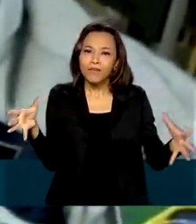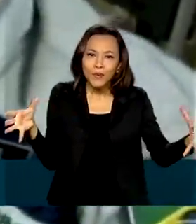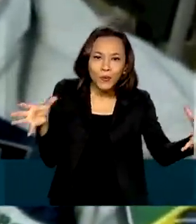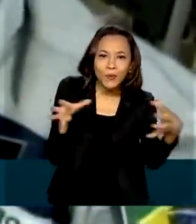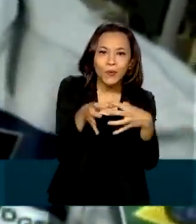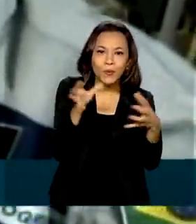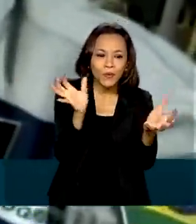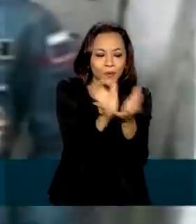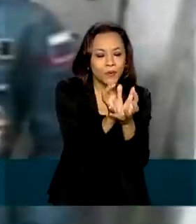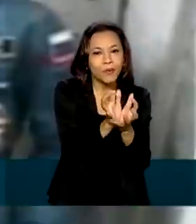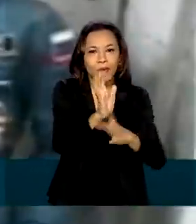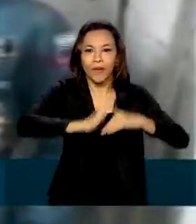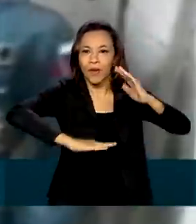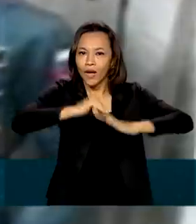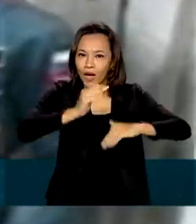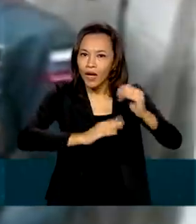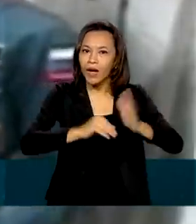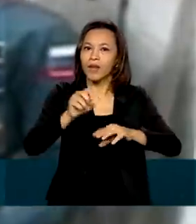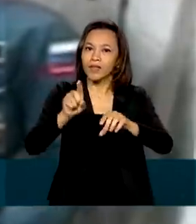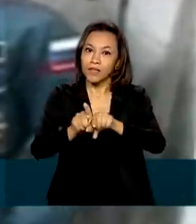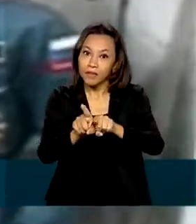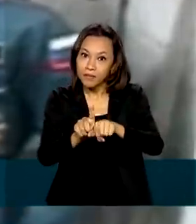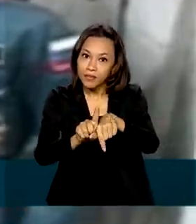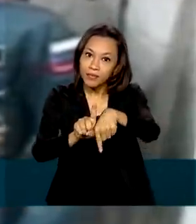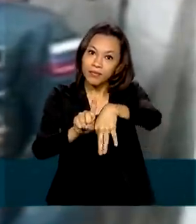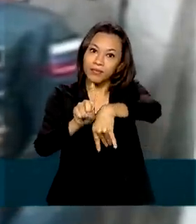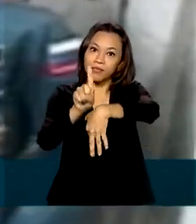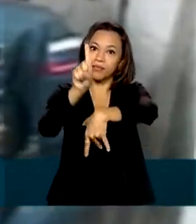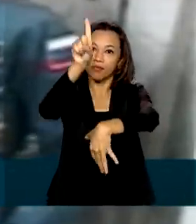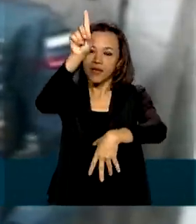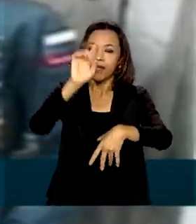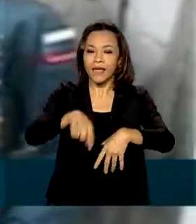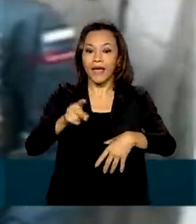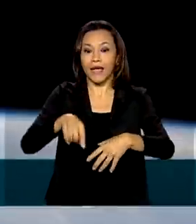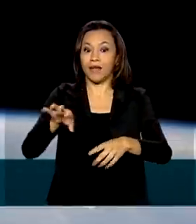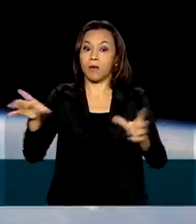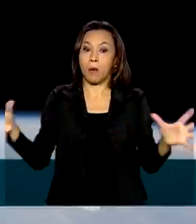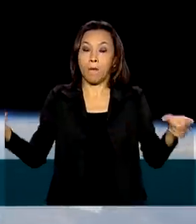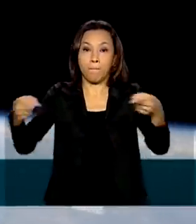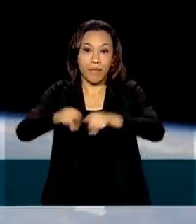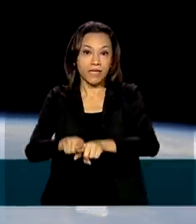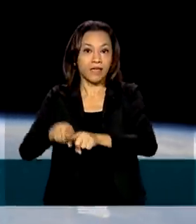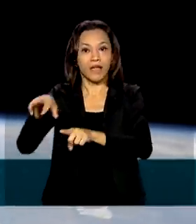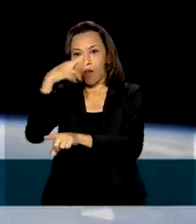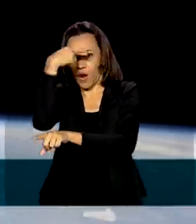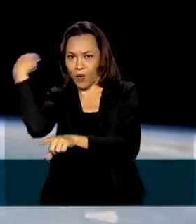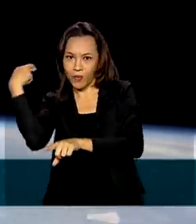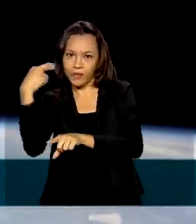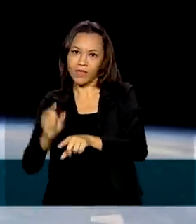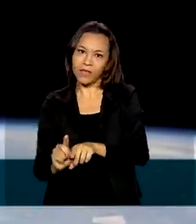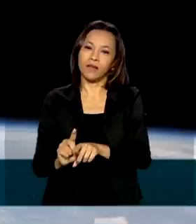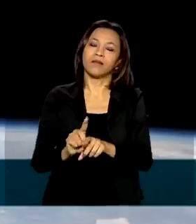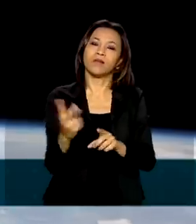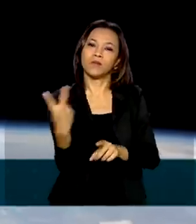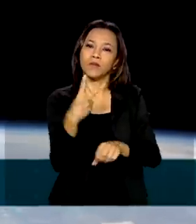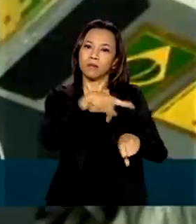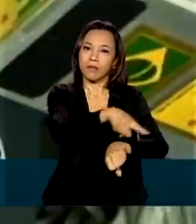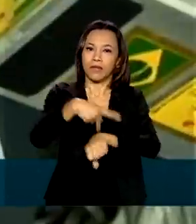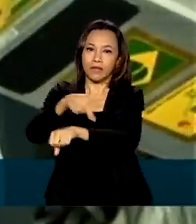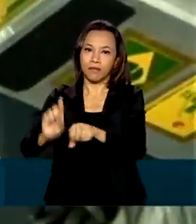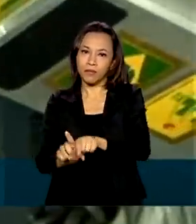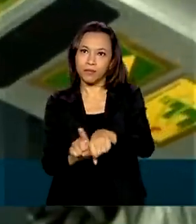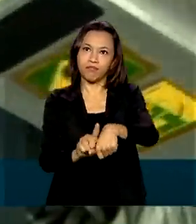Missão Centenário, projeto criado entre o Brasil e a Rússia com destino à Estação Espacial Internacional.